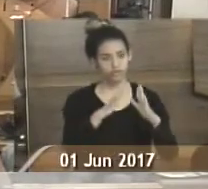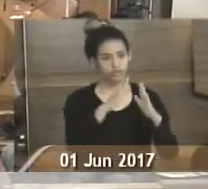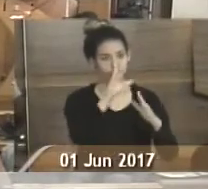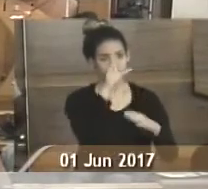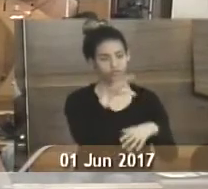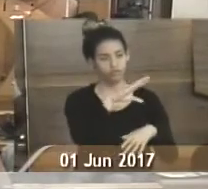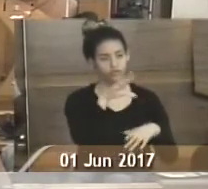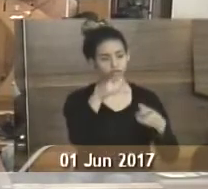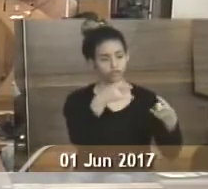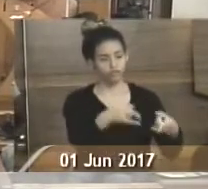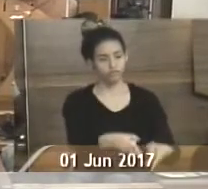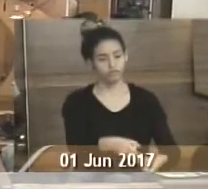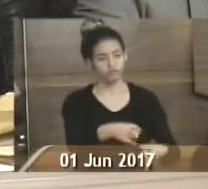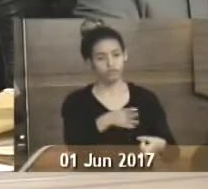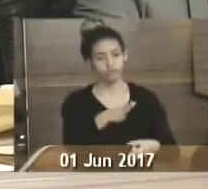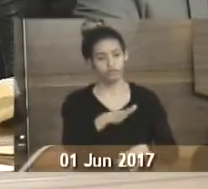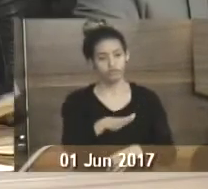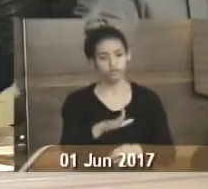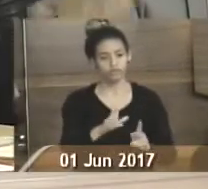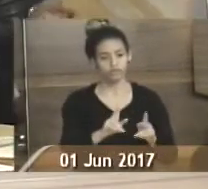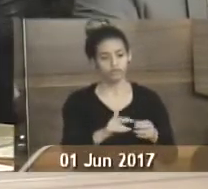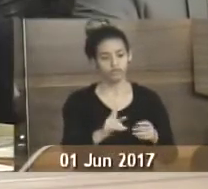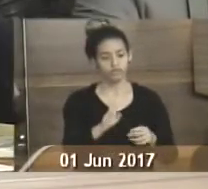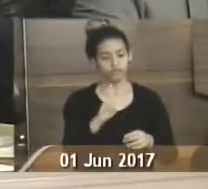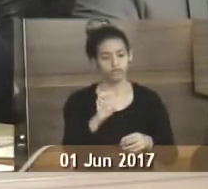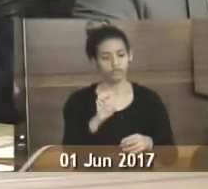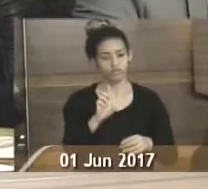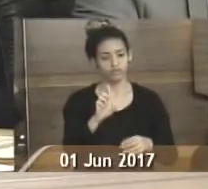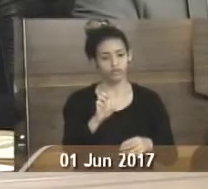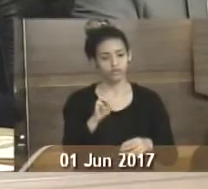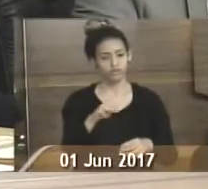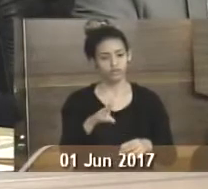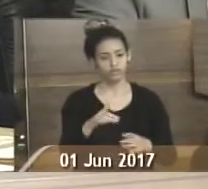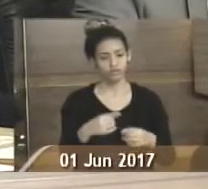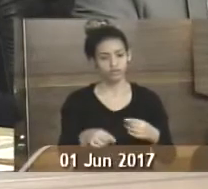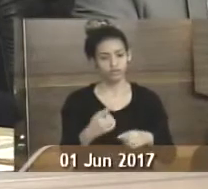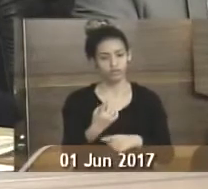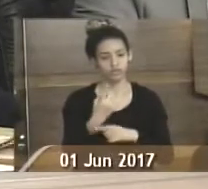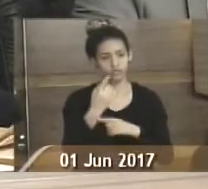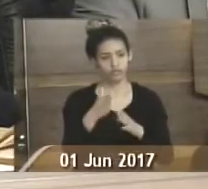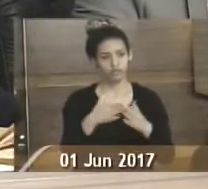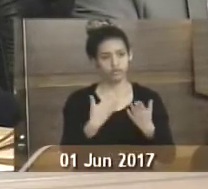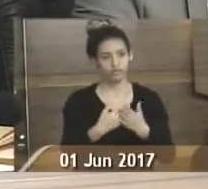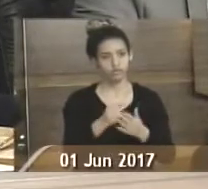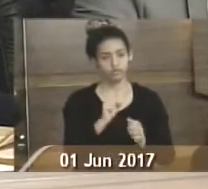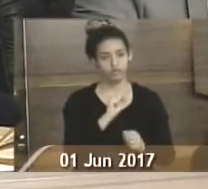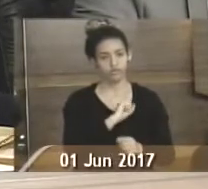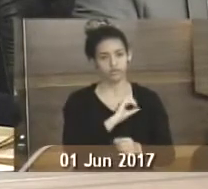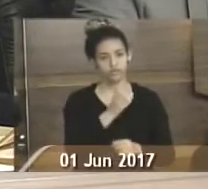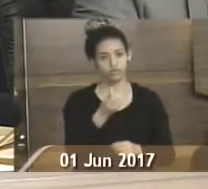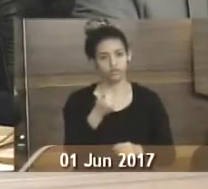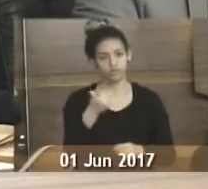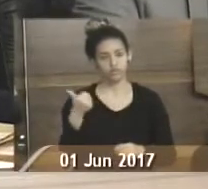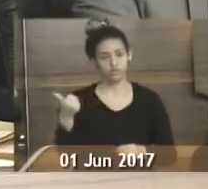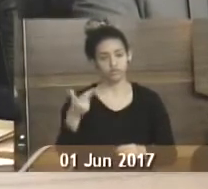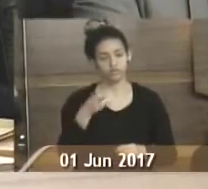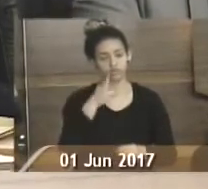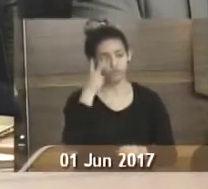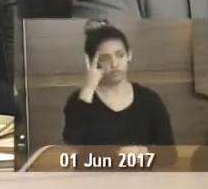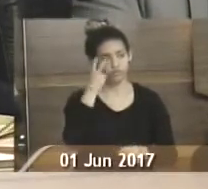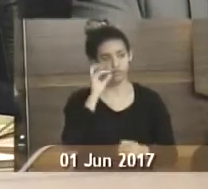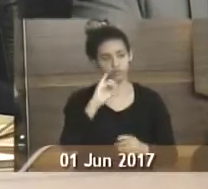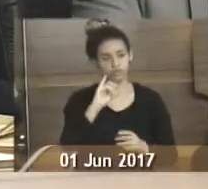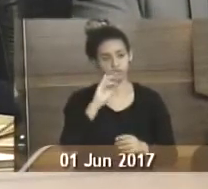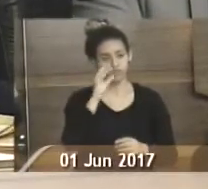localizada no final da rua São Pedro, no bairro Parque Belém. Em discussão, o único requerimento, número 611, de 2017, de autoria da